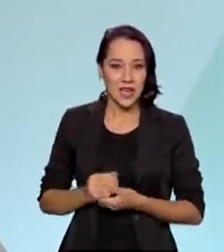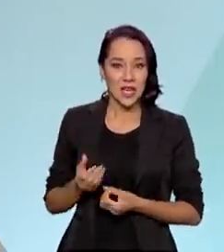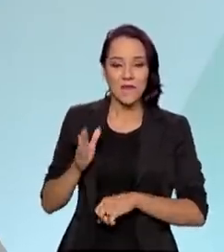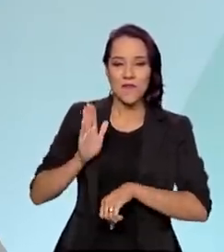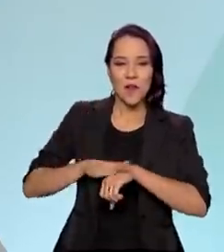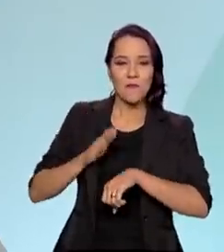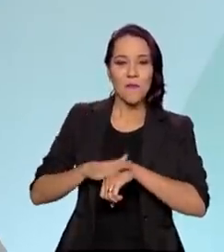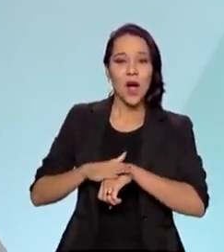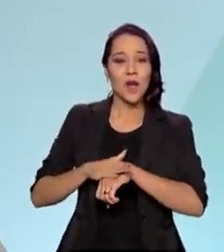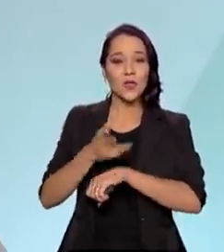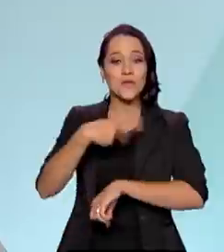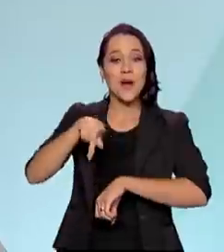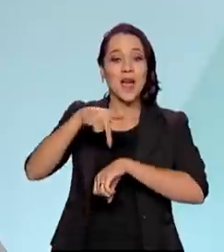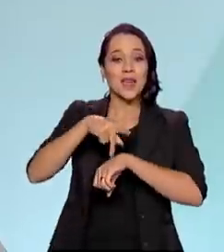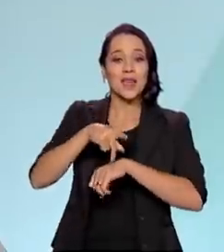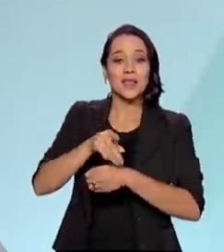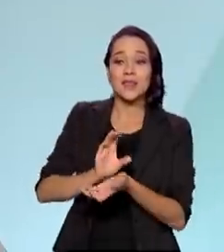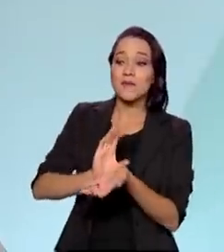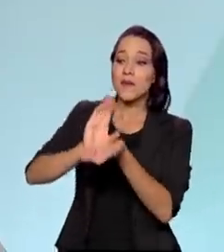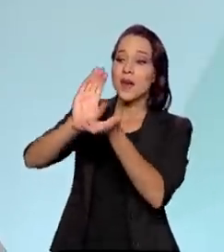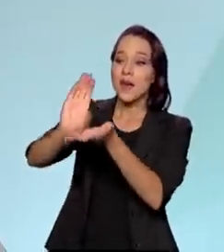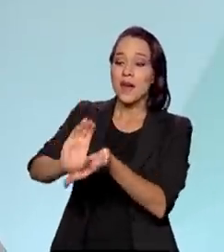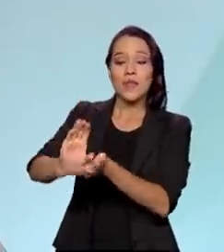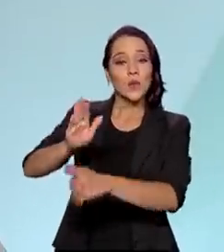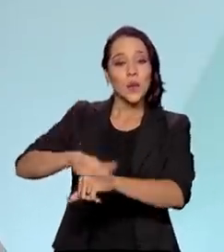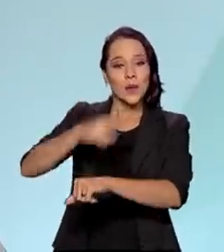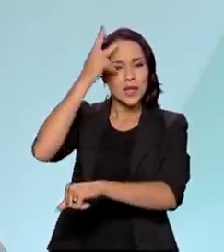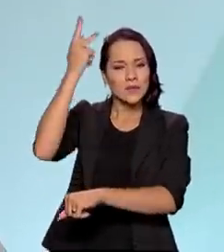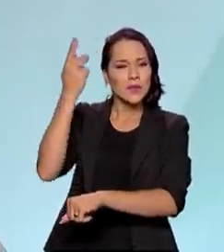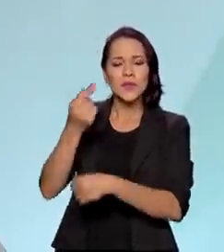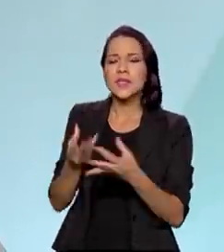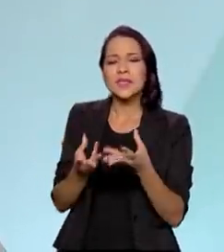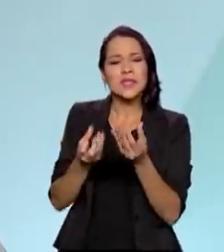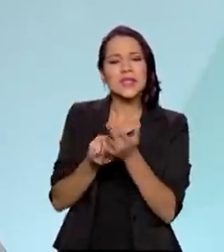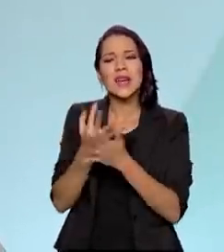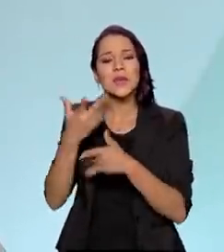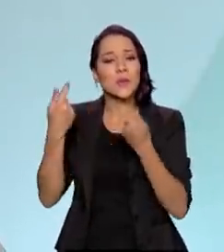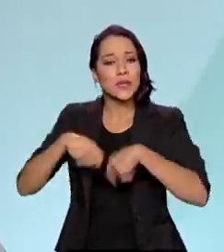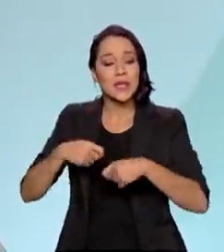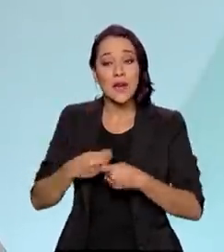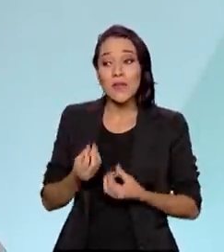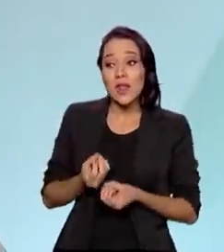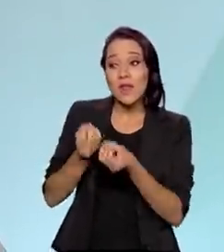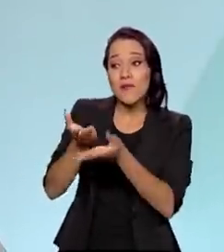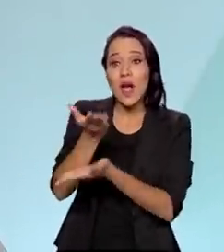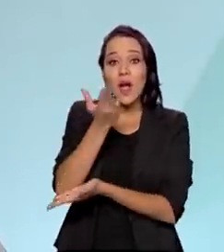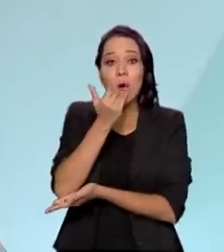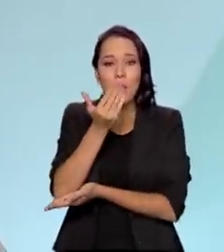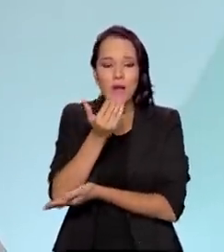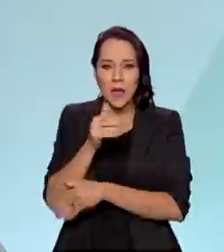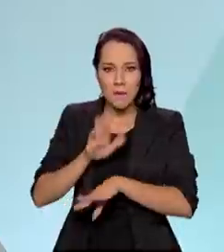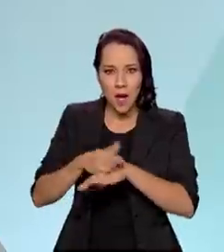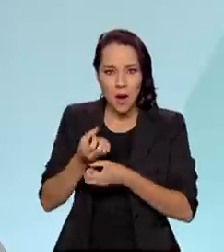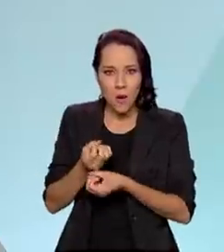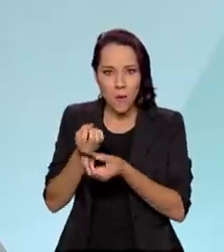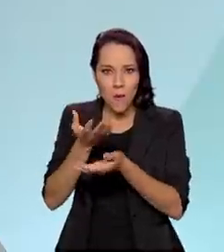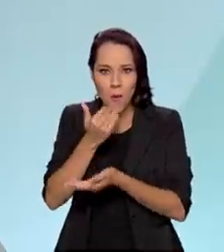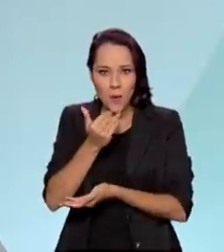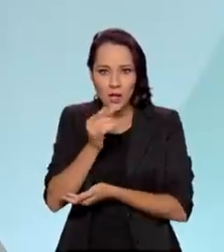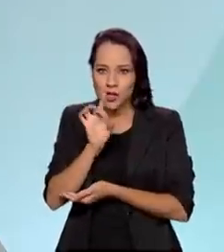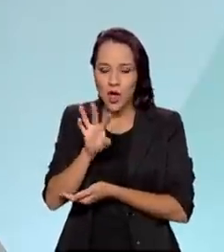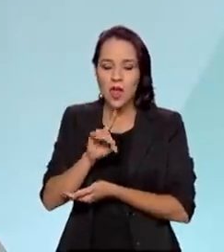a mão do Estado no momento em que as pessoas tanto precisavam. levar comida, e mais que comida, segurança.